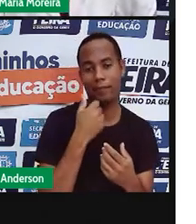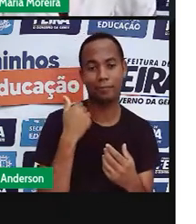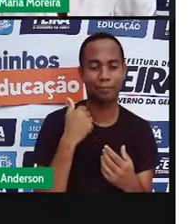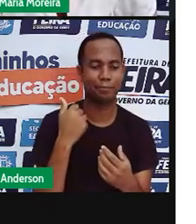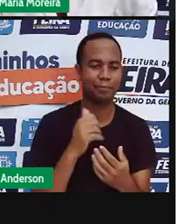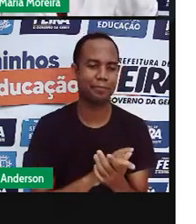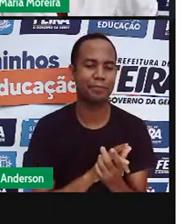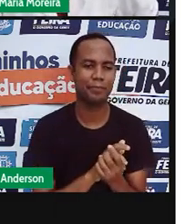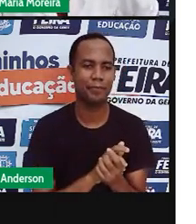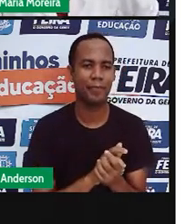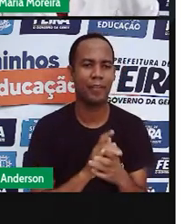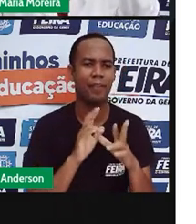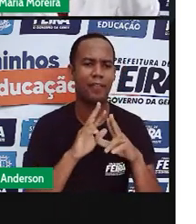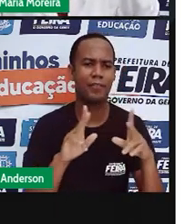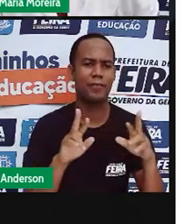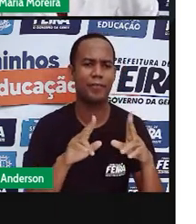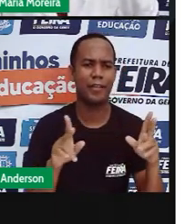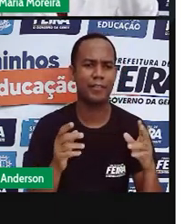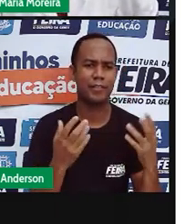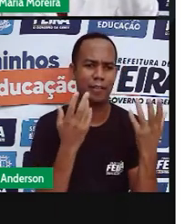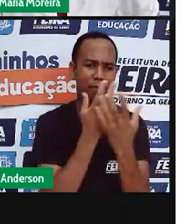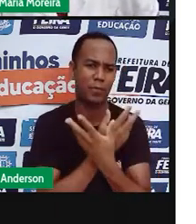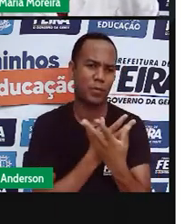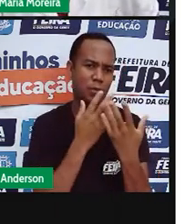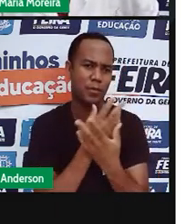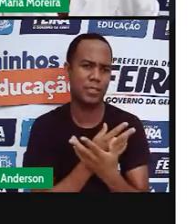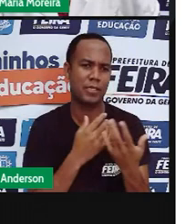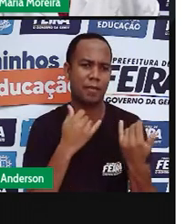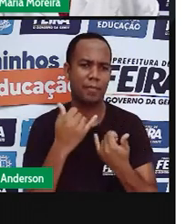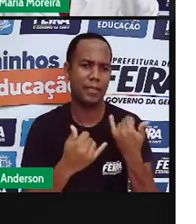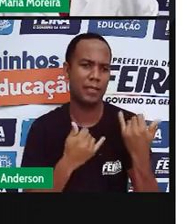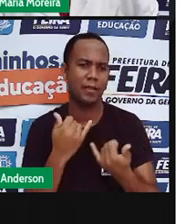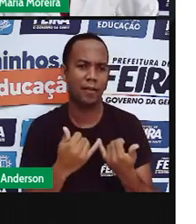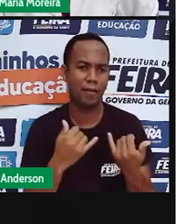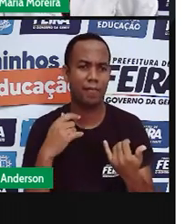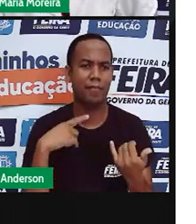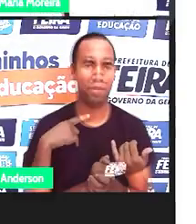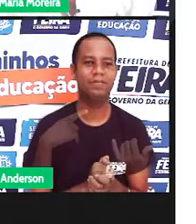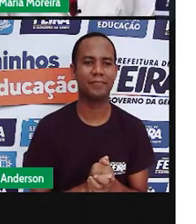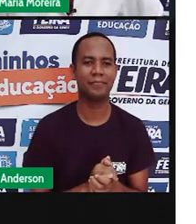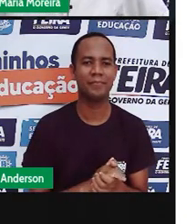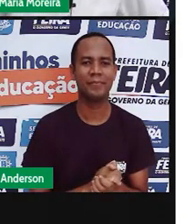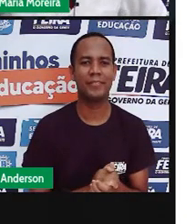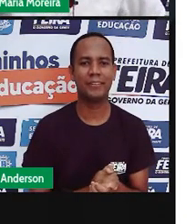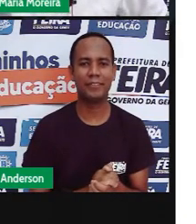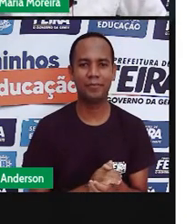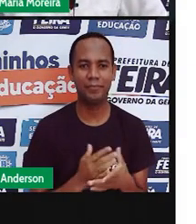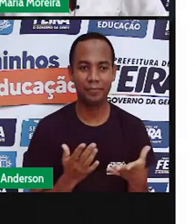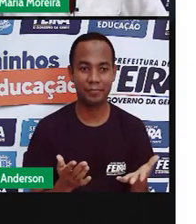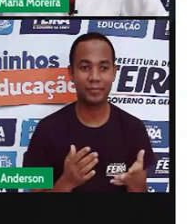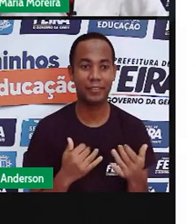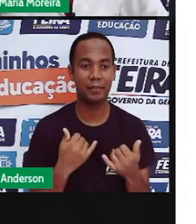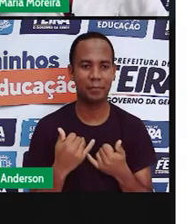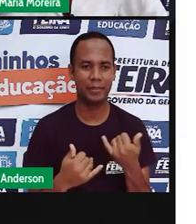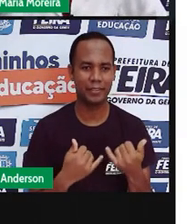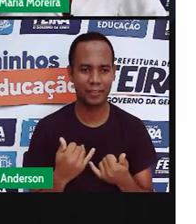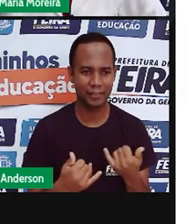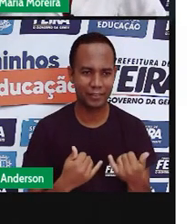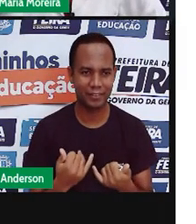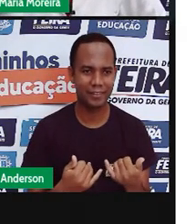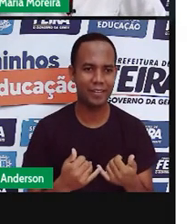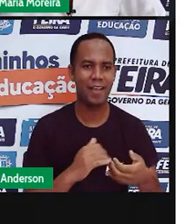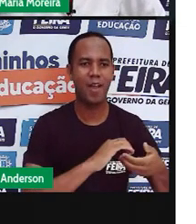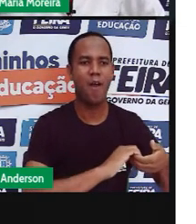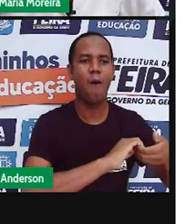Então existem várias músicas, né? Que você pode brincar de roda. Bom, a ciranda ou brincar de